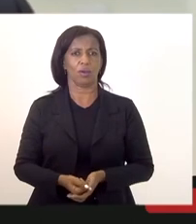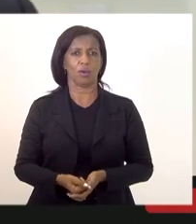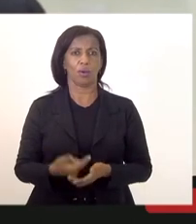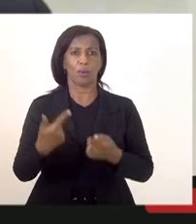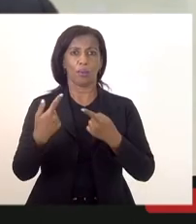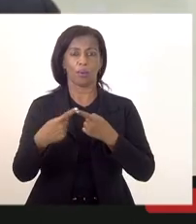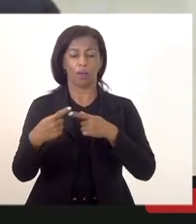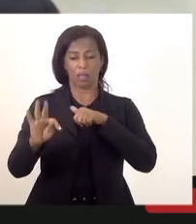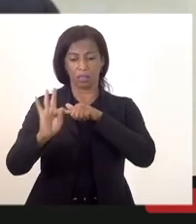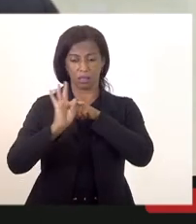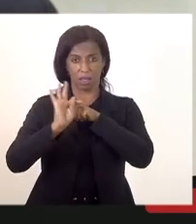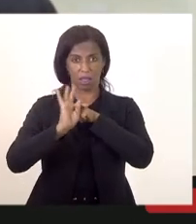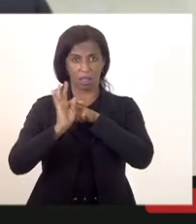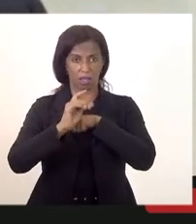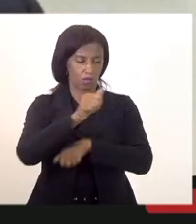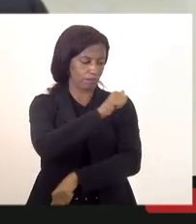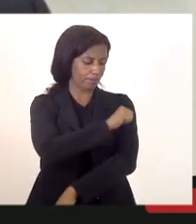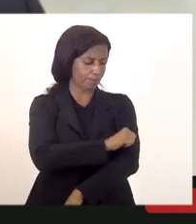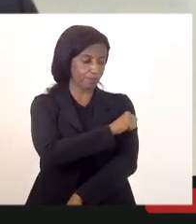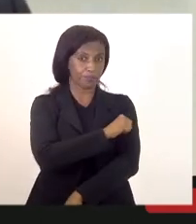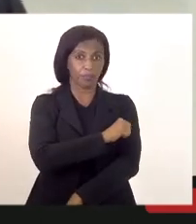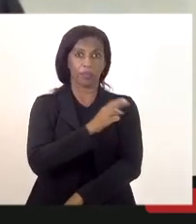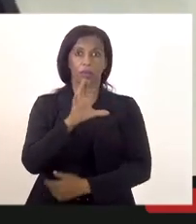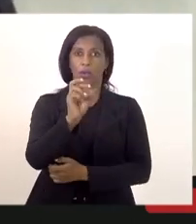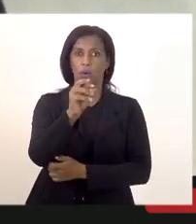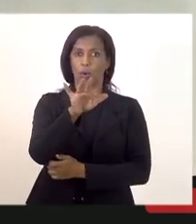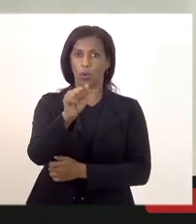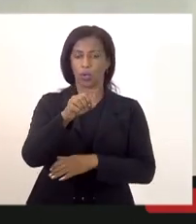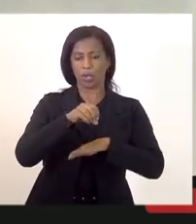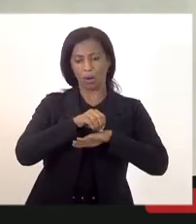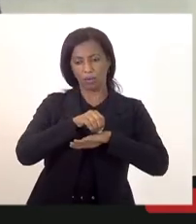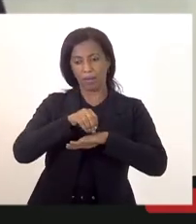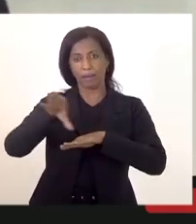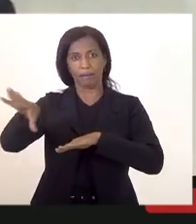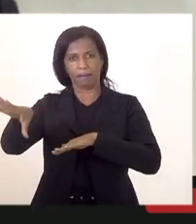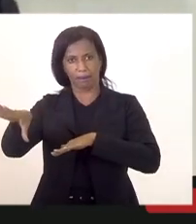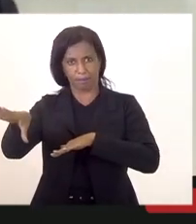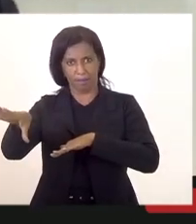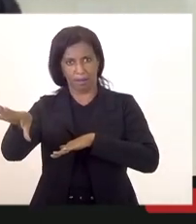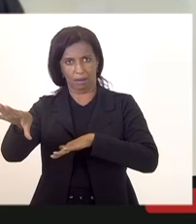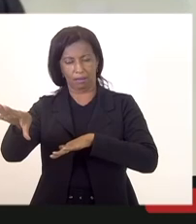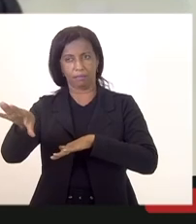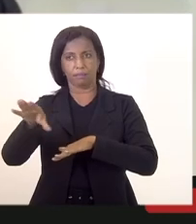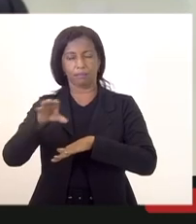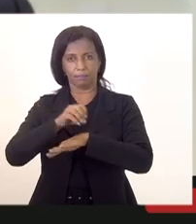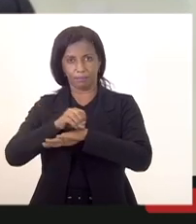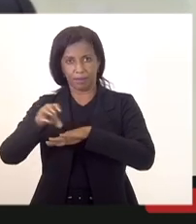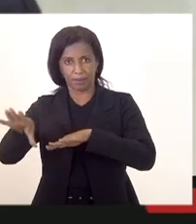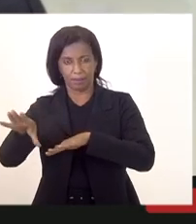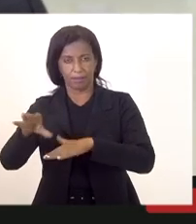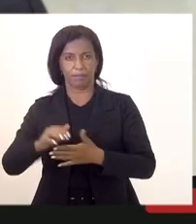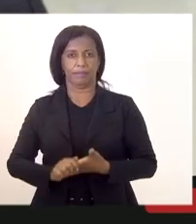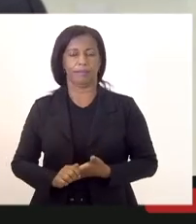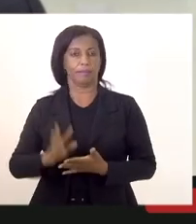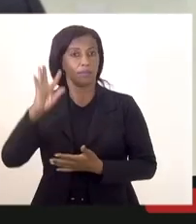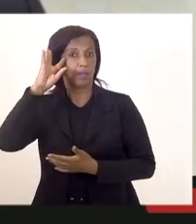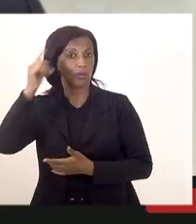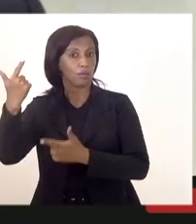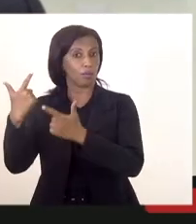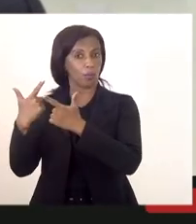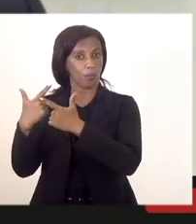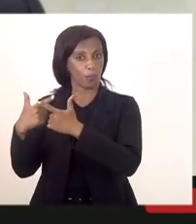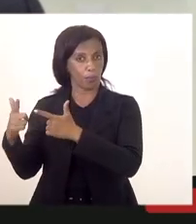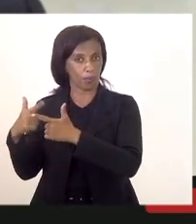técnicos o coronel Leandro está encaminhando para retificar para ratificar o problema fazer uma